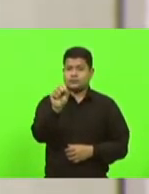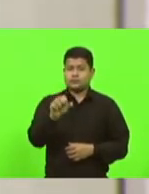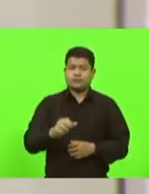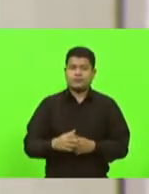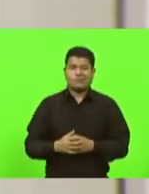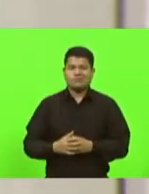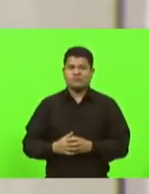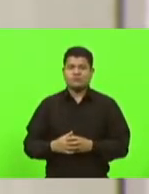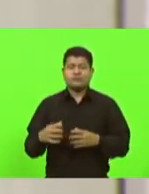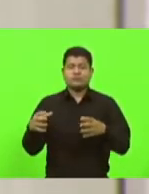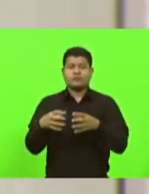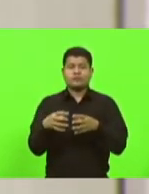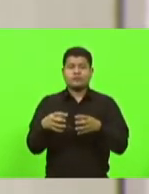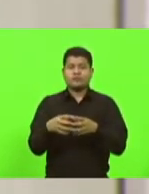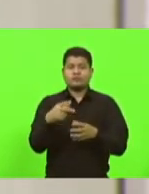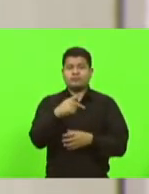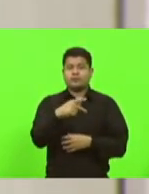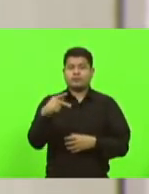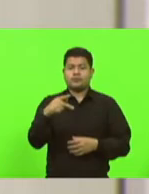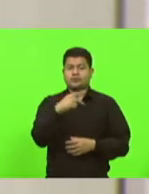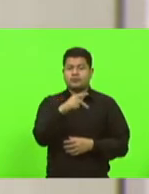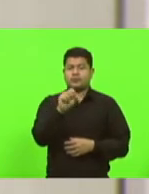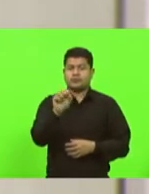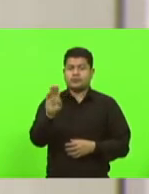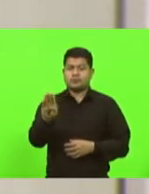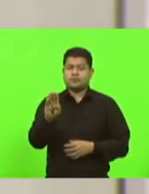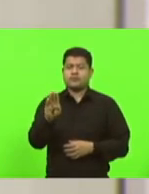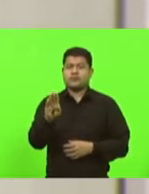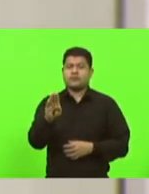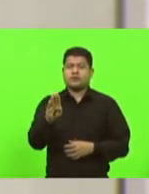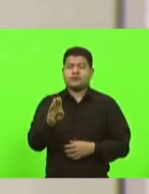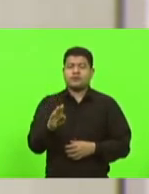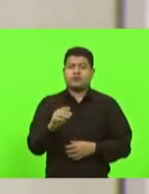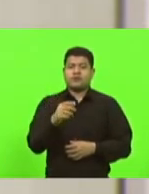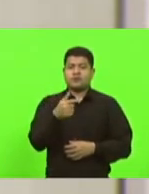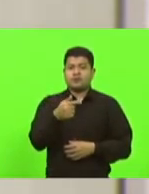Bloco PP, PSB, por sete minutos e trinta segundos.